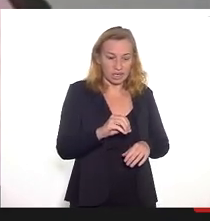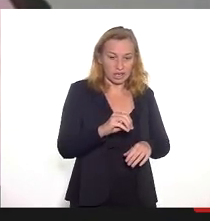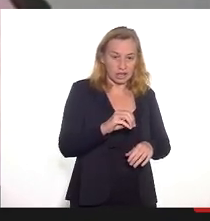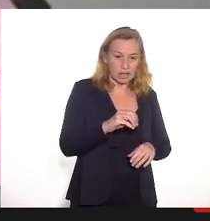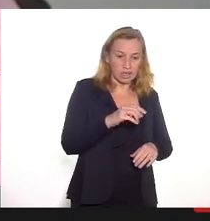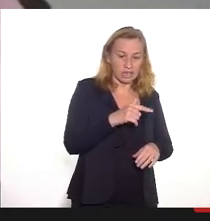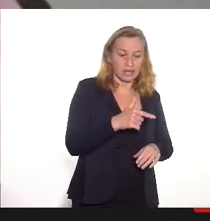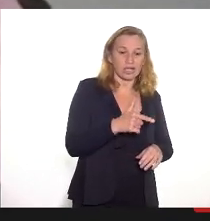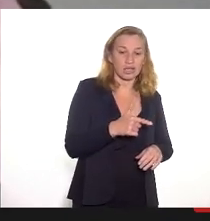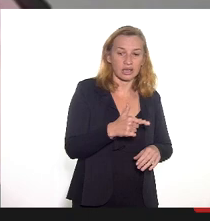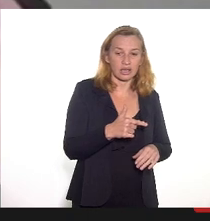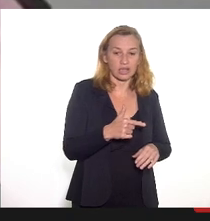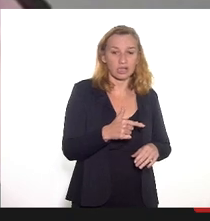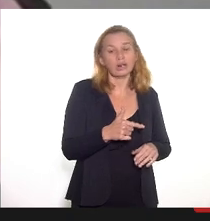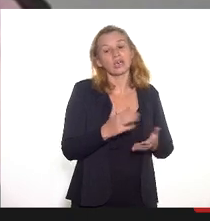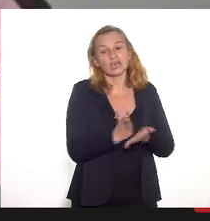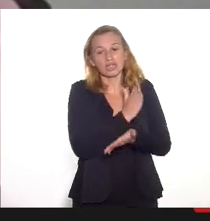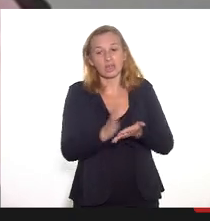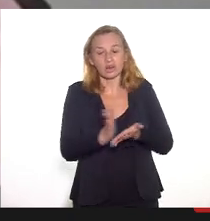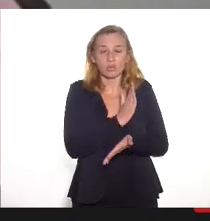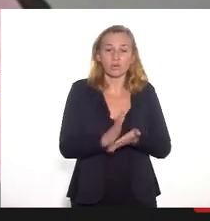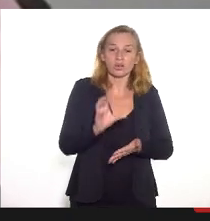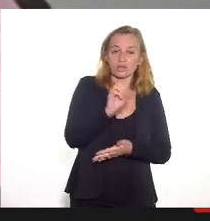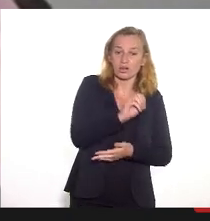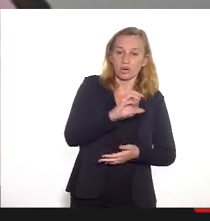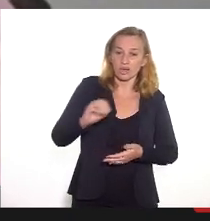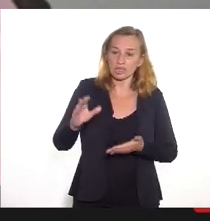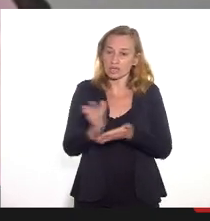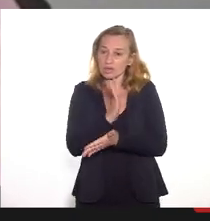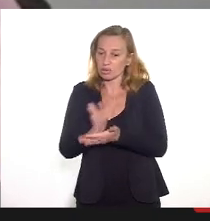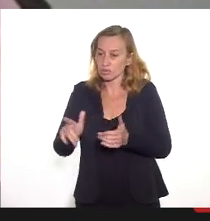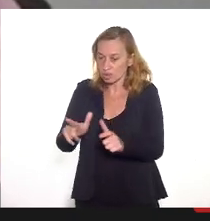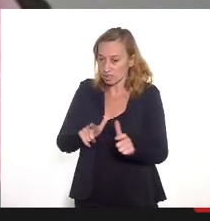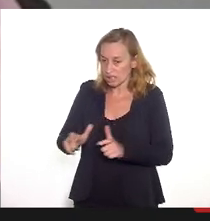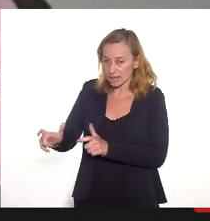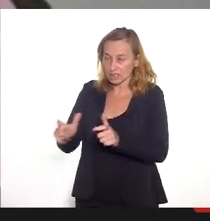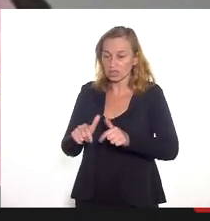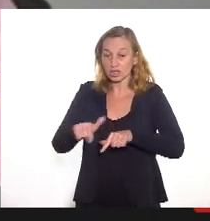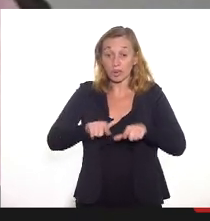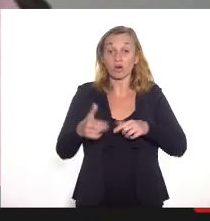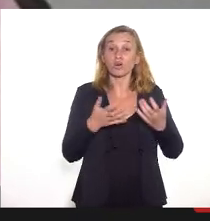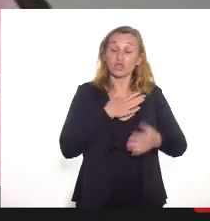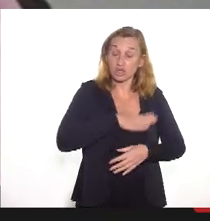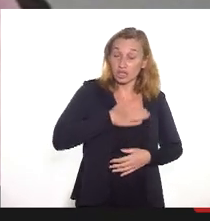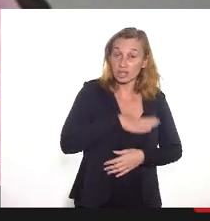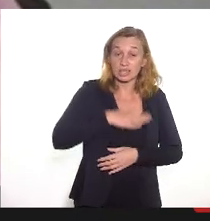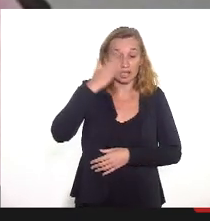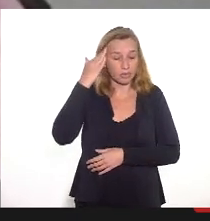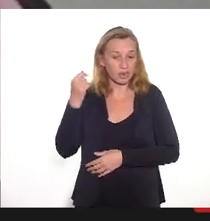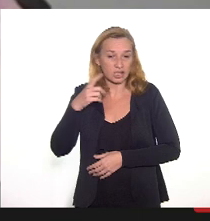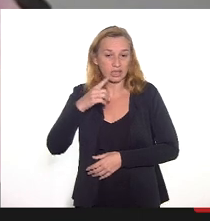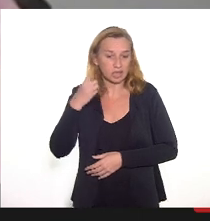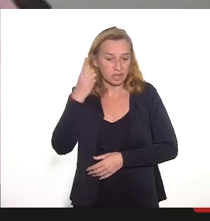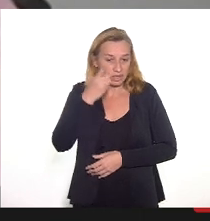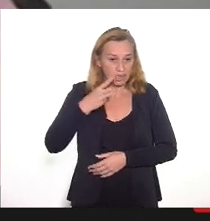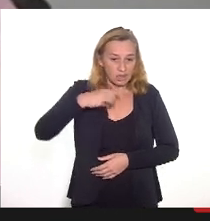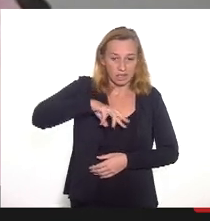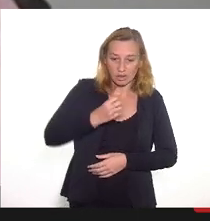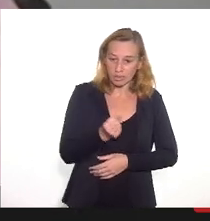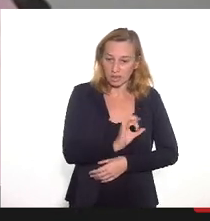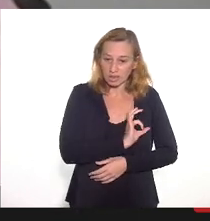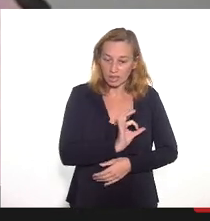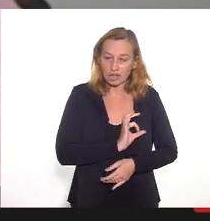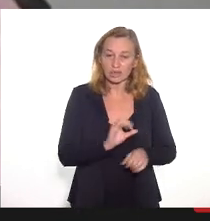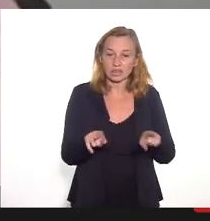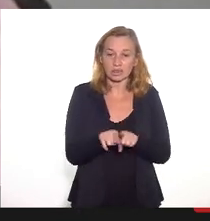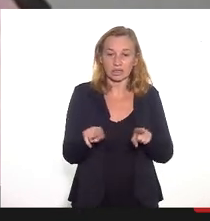comanda a unidade e tem algumas OS que atuam em alguns setores. Eu gostaria de saber, deputada Marta Rocha e da Secretaria de